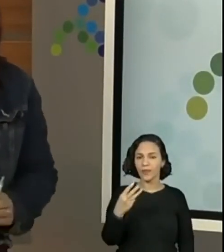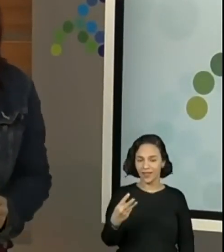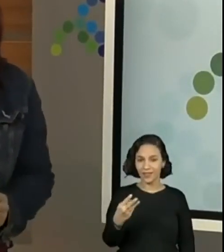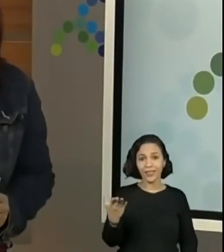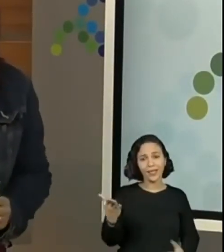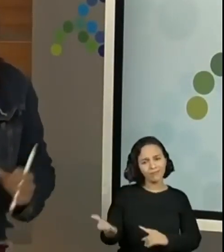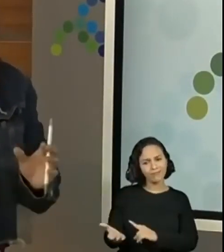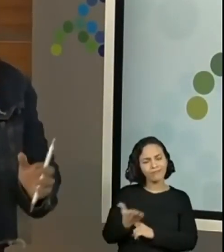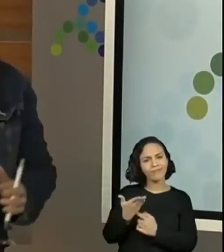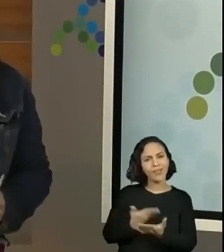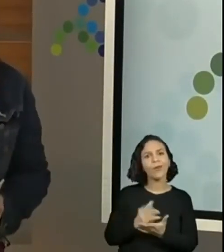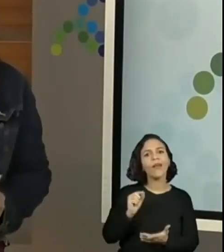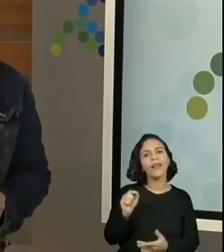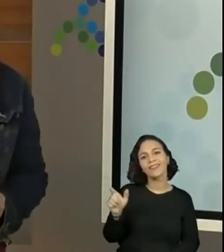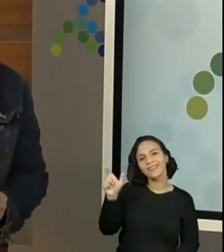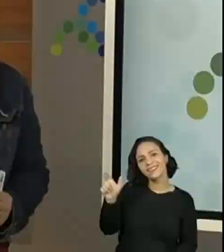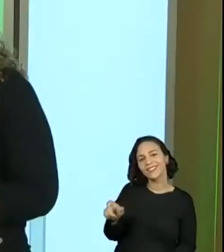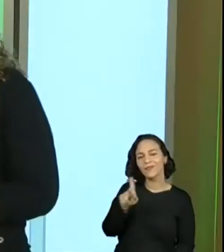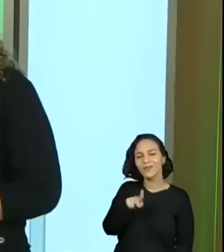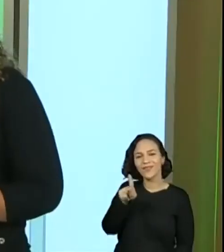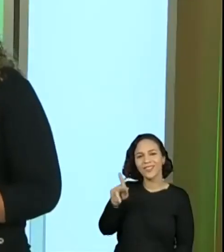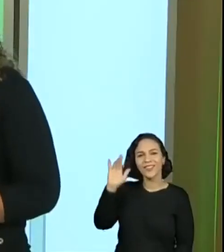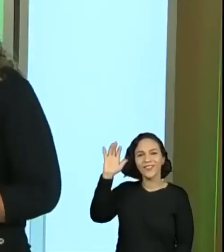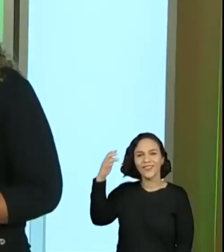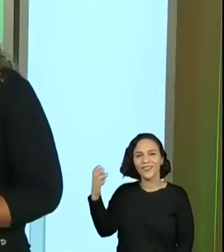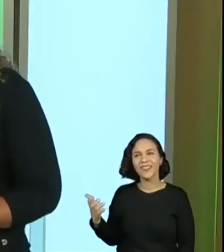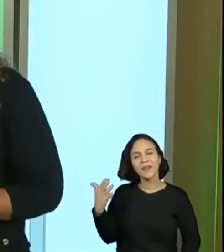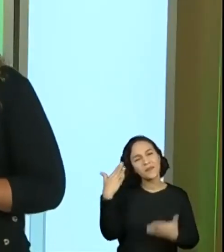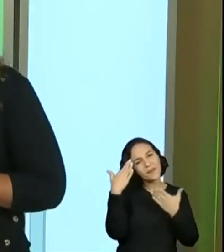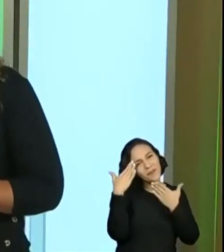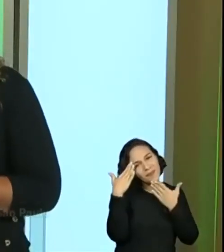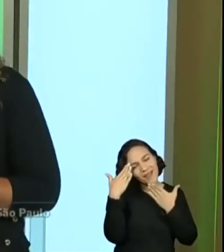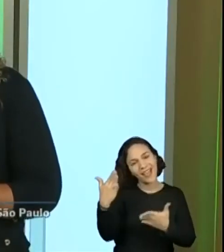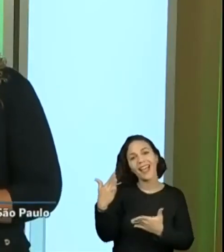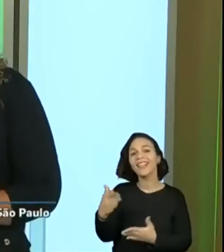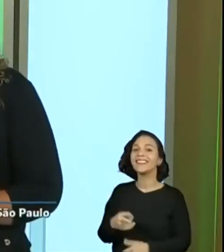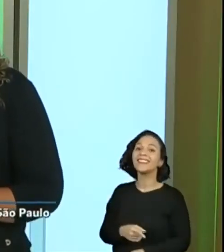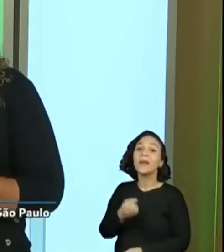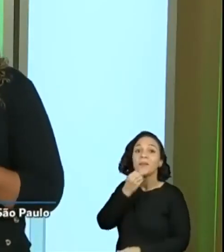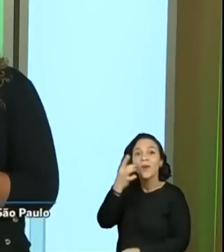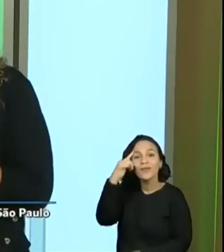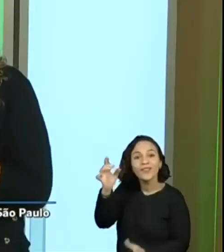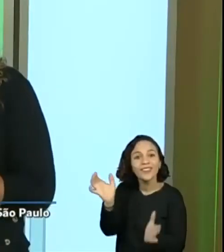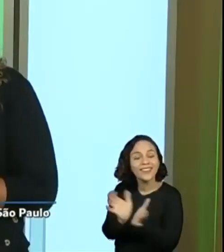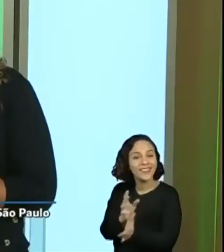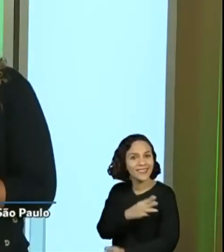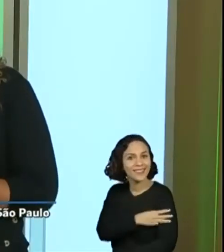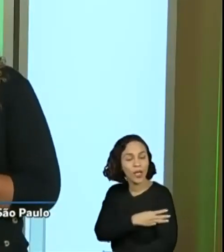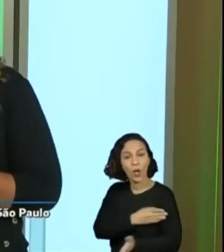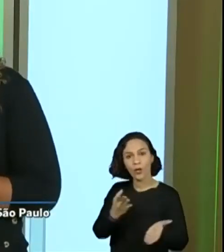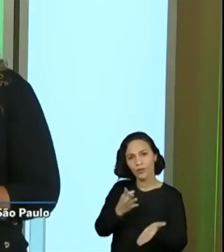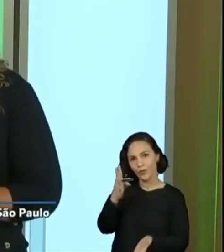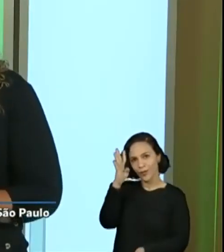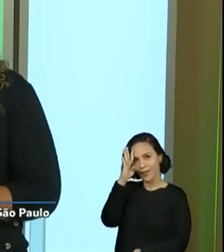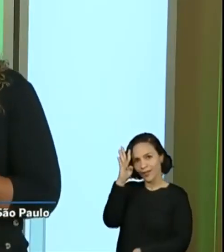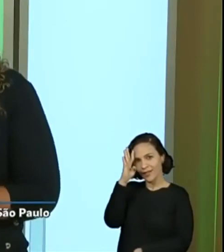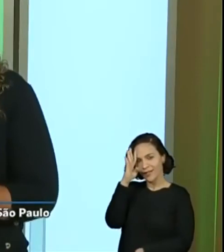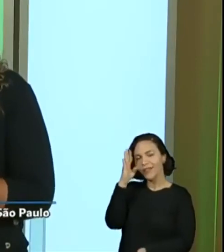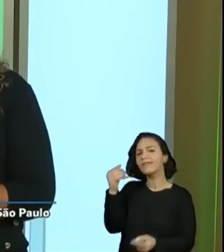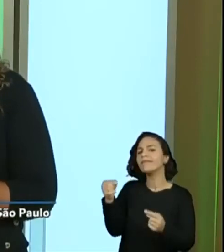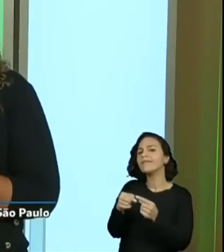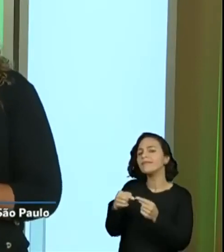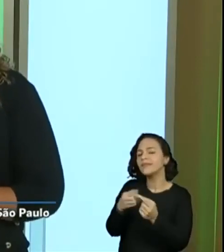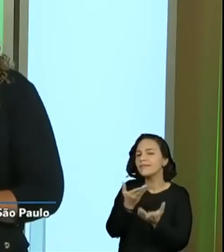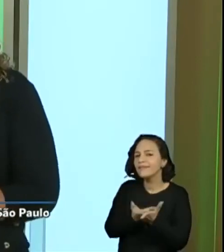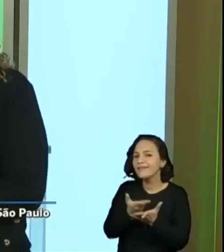mais especial ainda é a professora Vivi. Obrigada, professora Ju. Bom dia, terceiro ano. Quarta-feira, dia da gente estudar